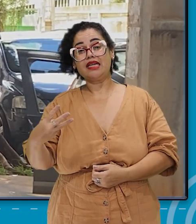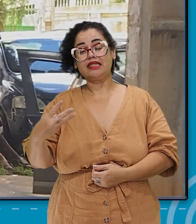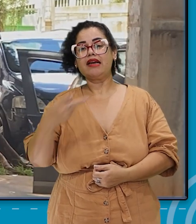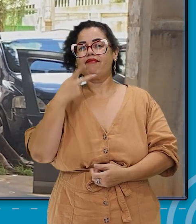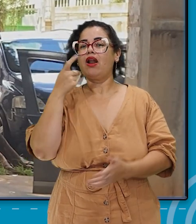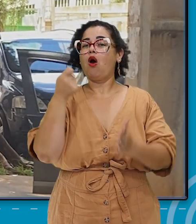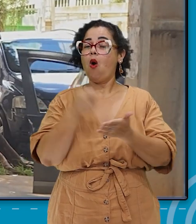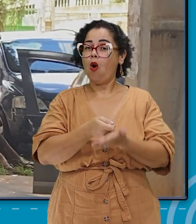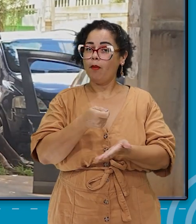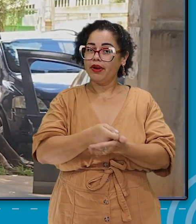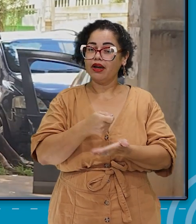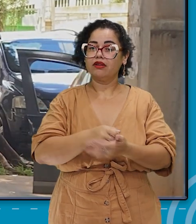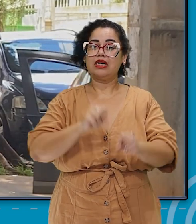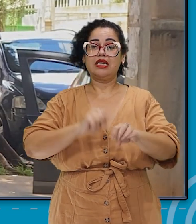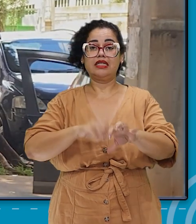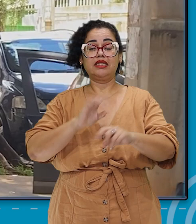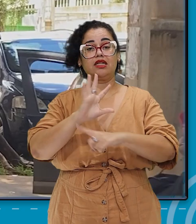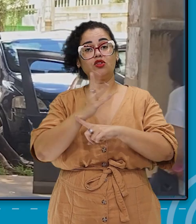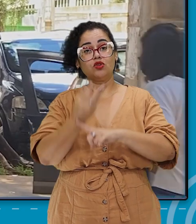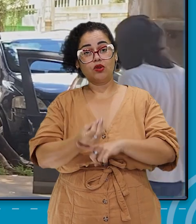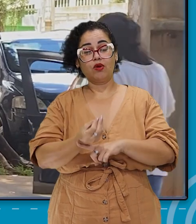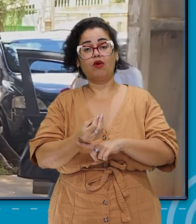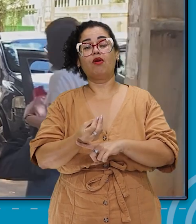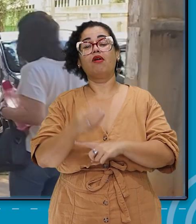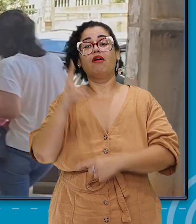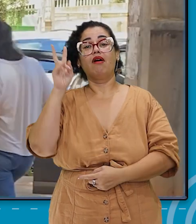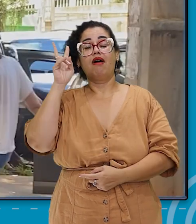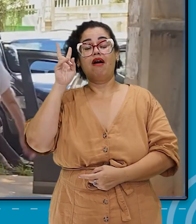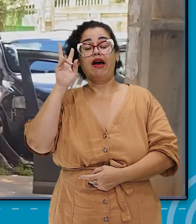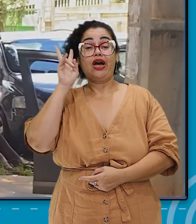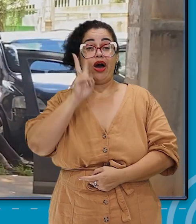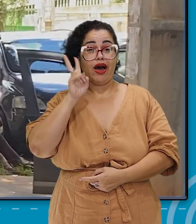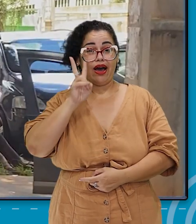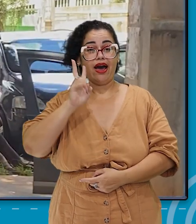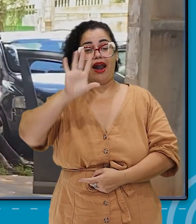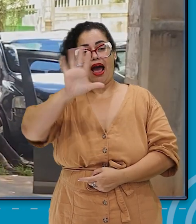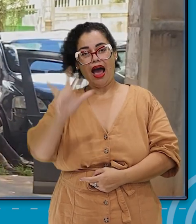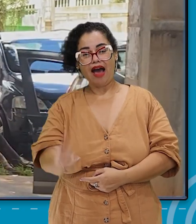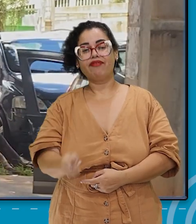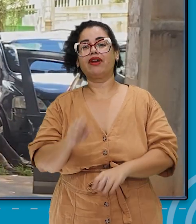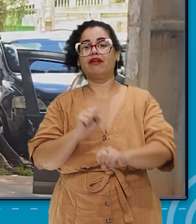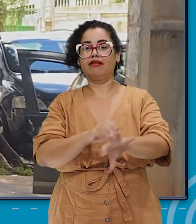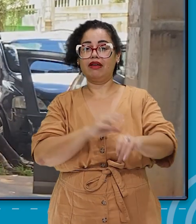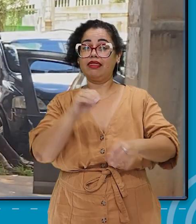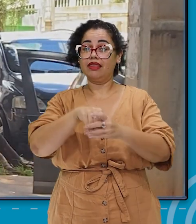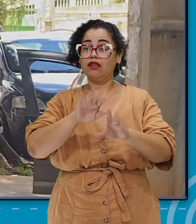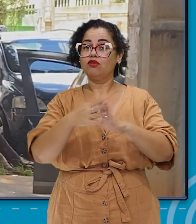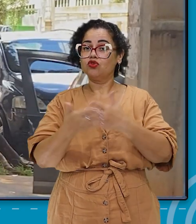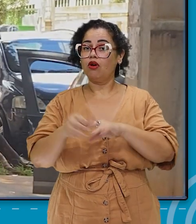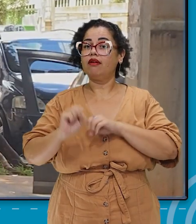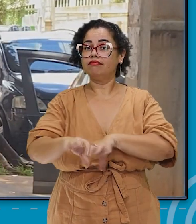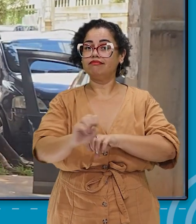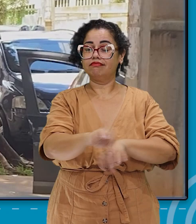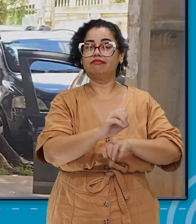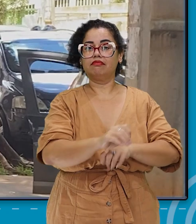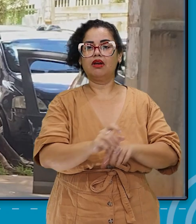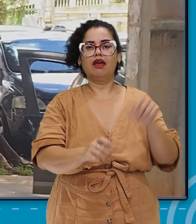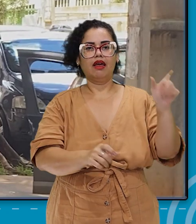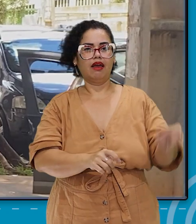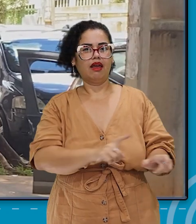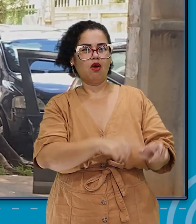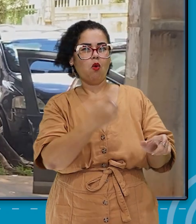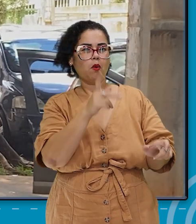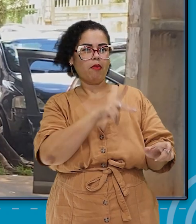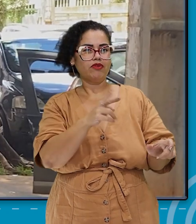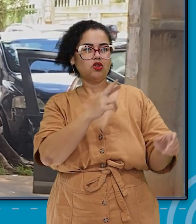obrigatoriedade do ensino de história da África e cultura afro-brasileira nas escolas. E aí, não só o professor de